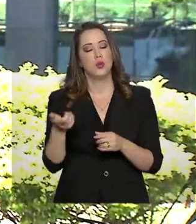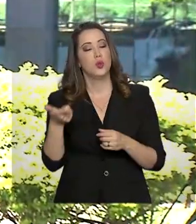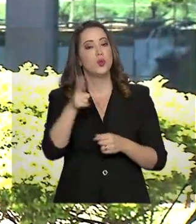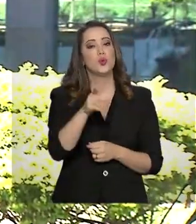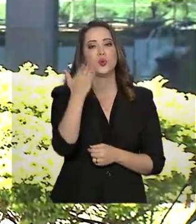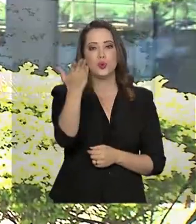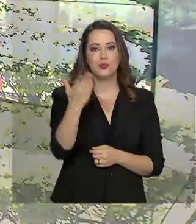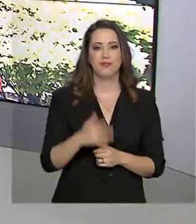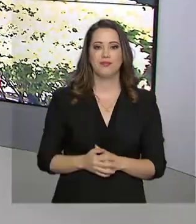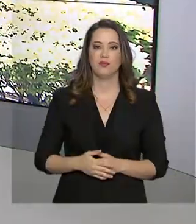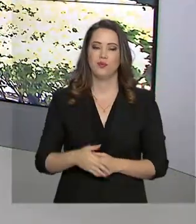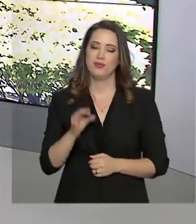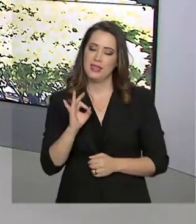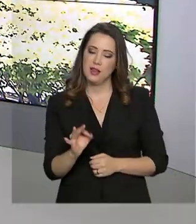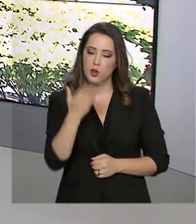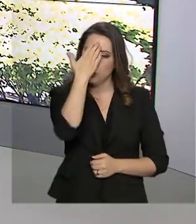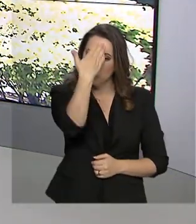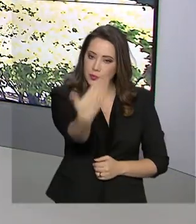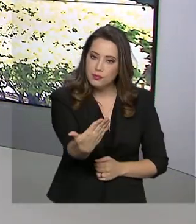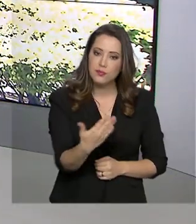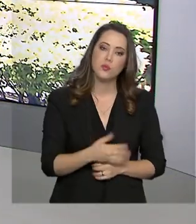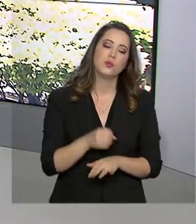voltamos com você. Obrigada, Luciana, pelas suas informações. você.